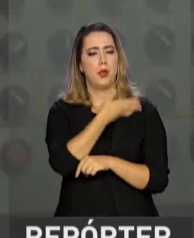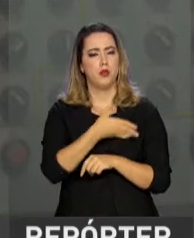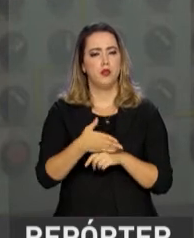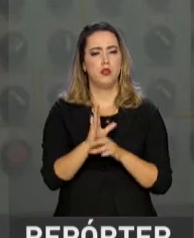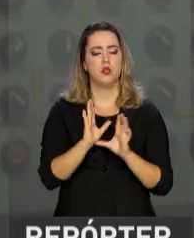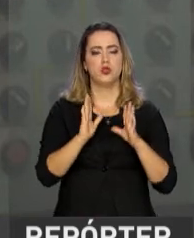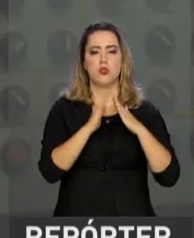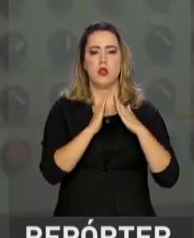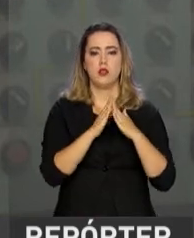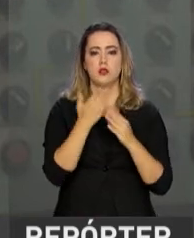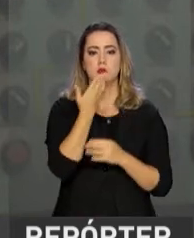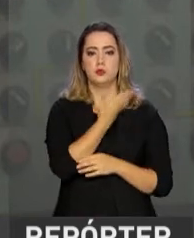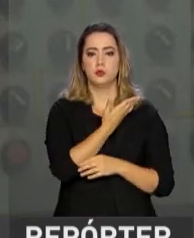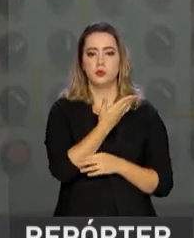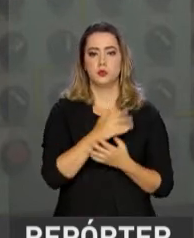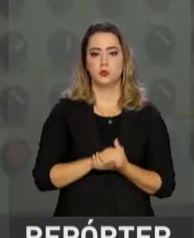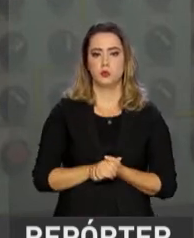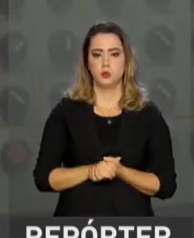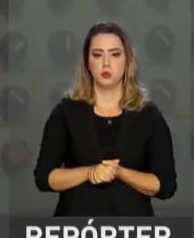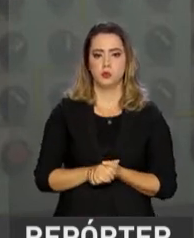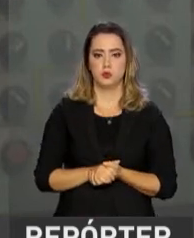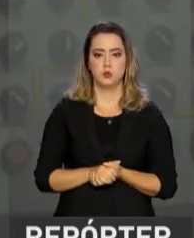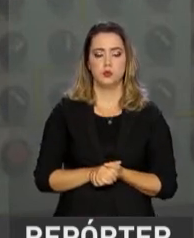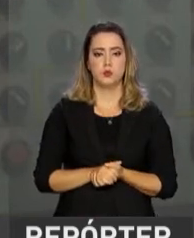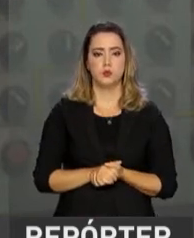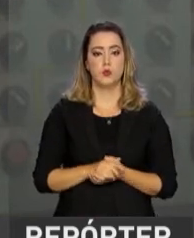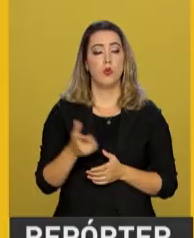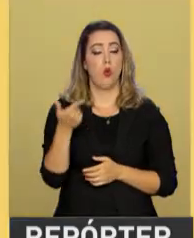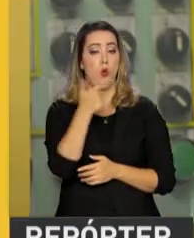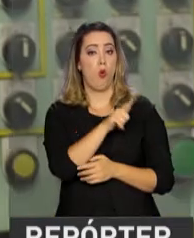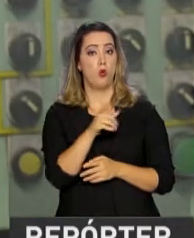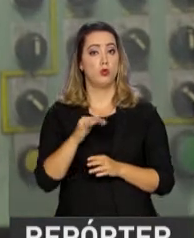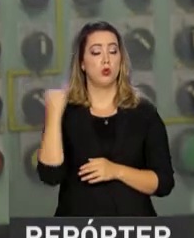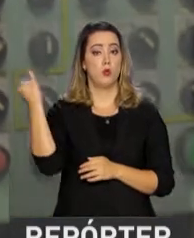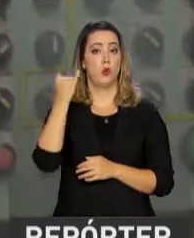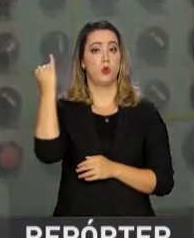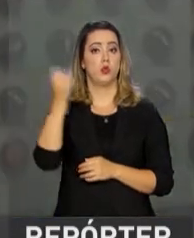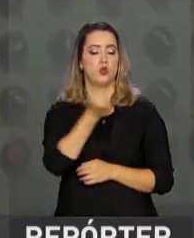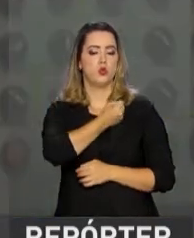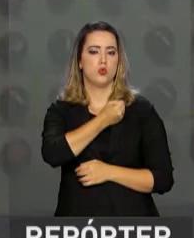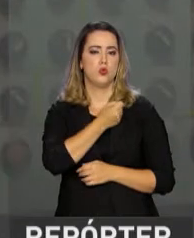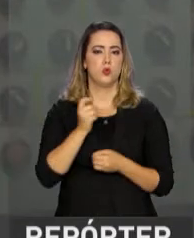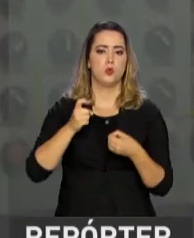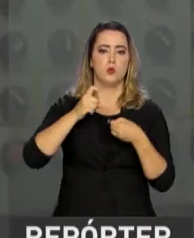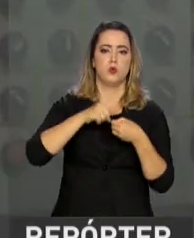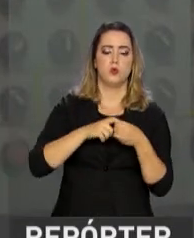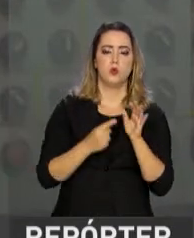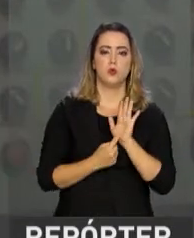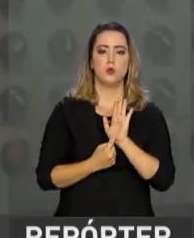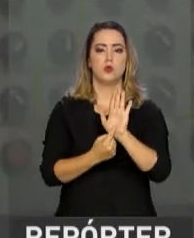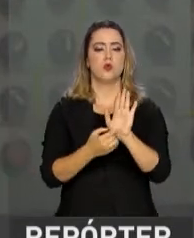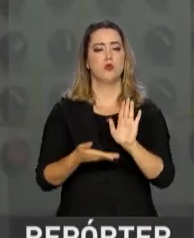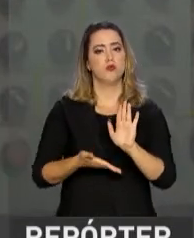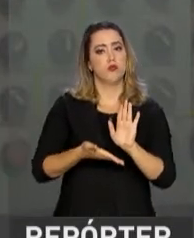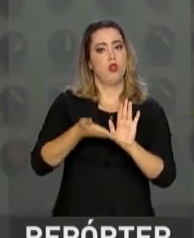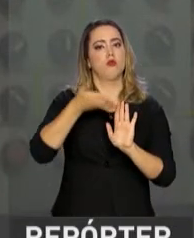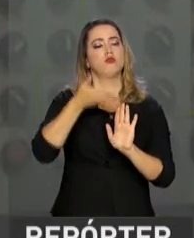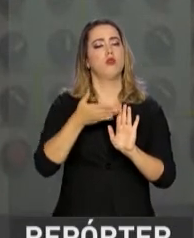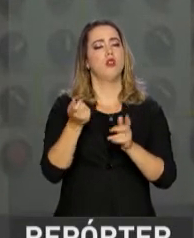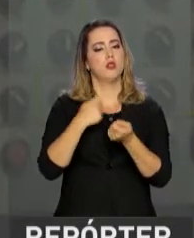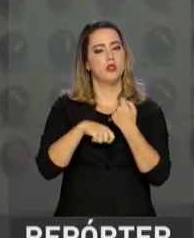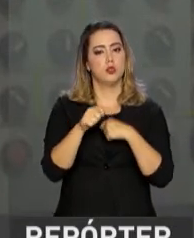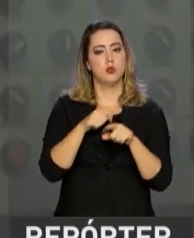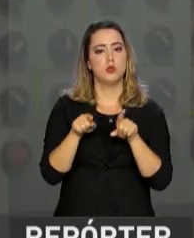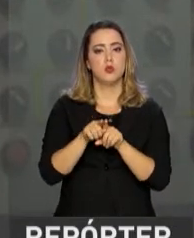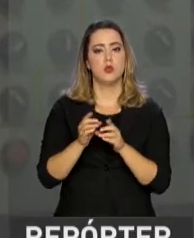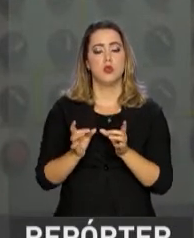branca, como geladeira, fogão e micro-ondas. Outro destaque que mostra a recuperação da indústria nacional é o aumento do